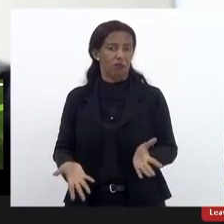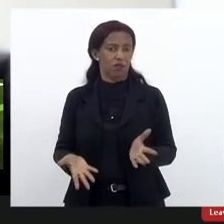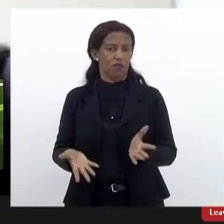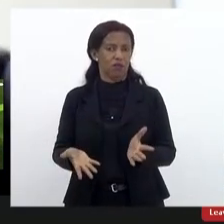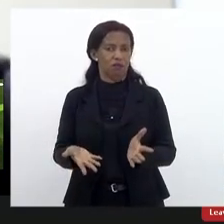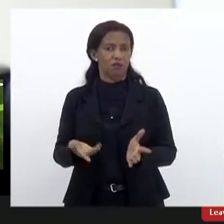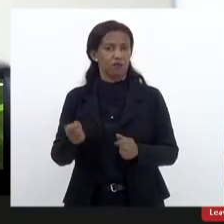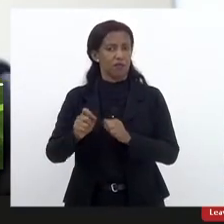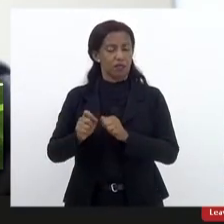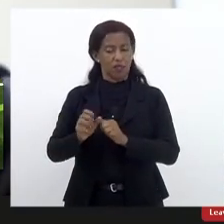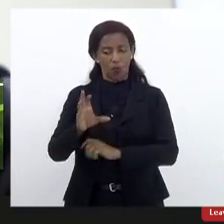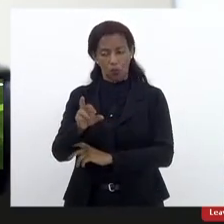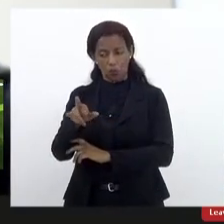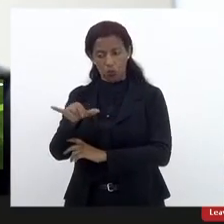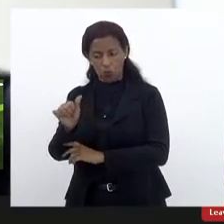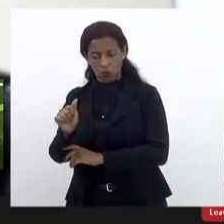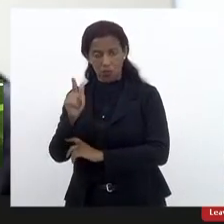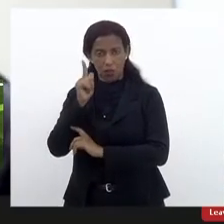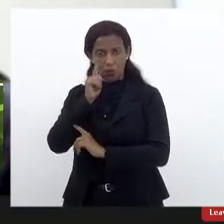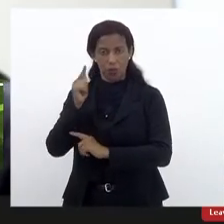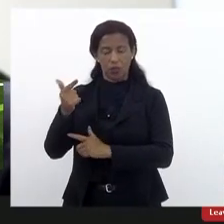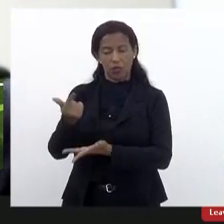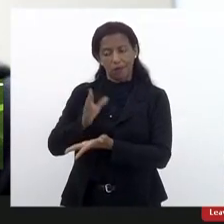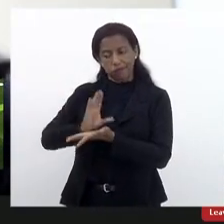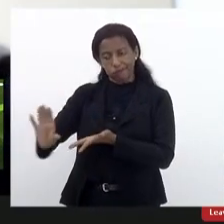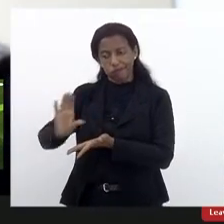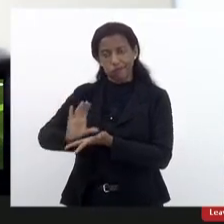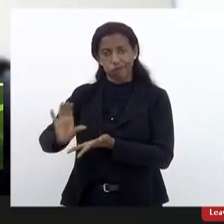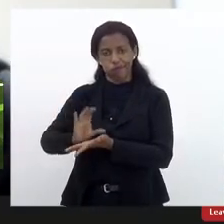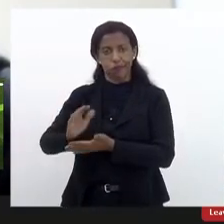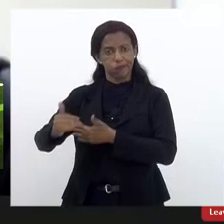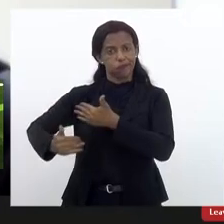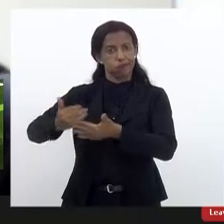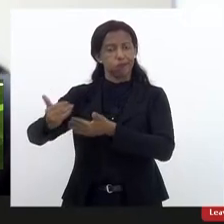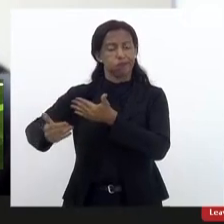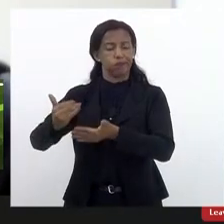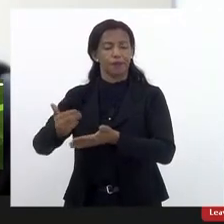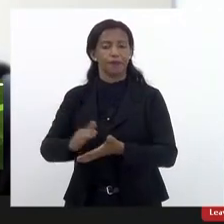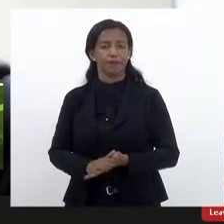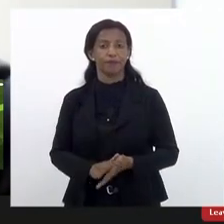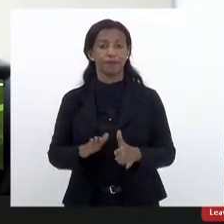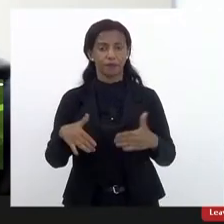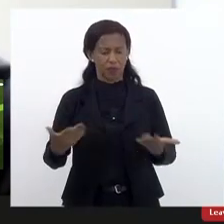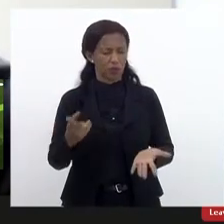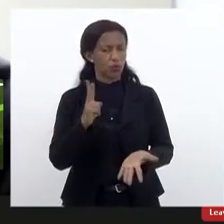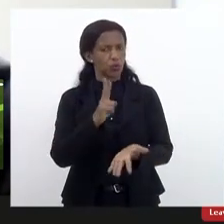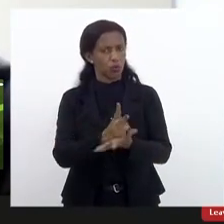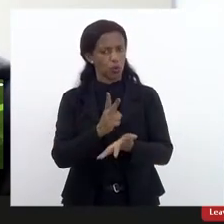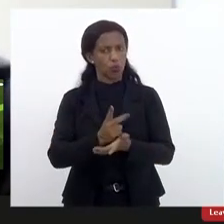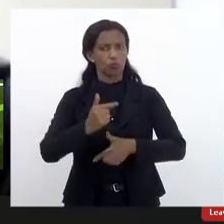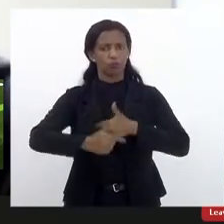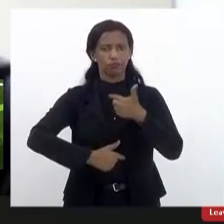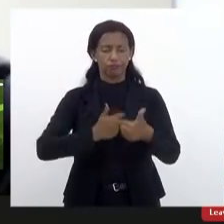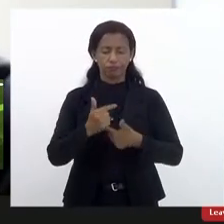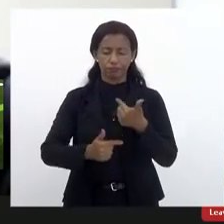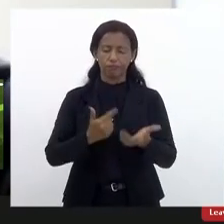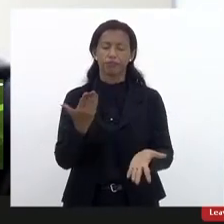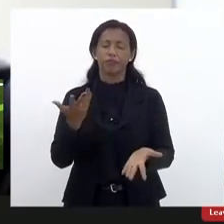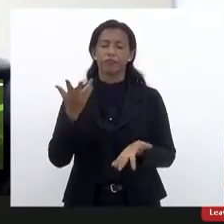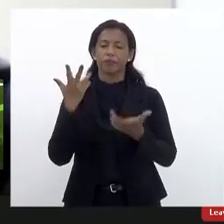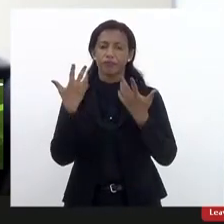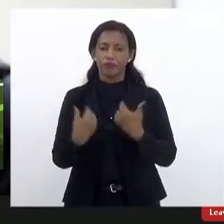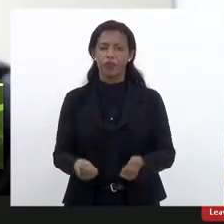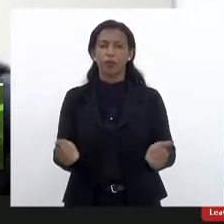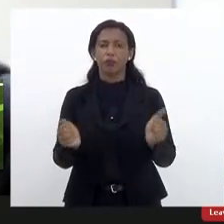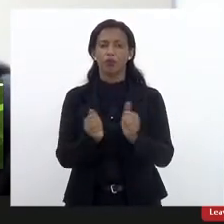gerir-se financeiramente e orçamentariamente. Então, gente continua nessa batalha, vamos também procurar